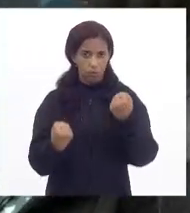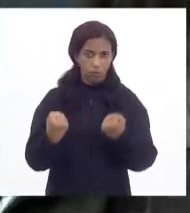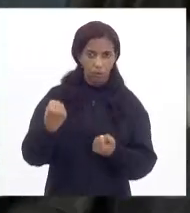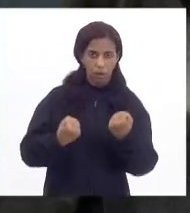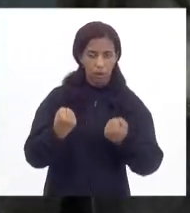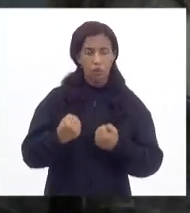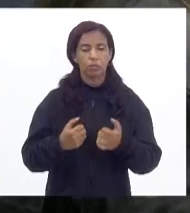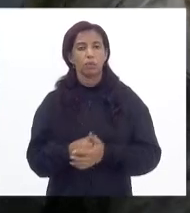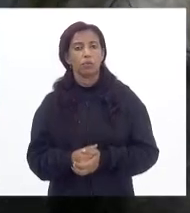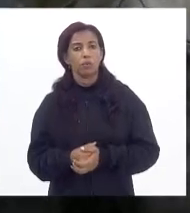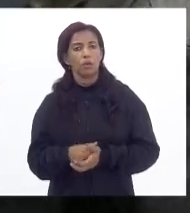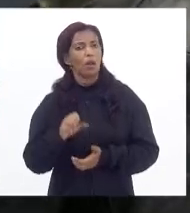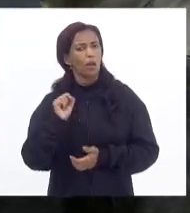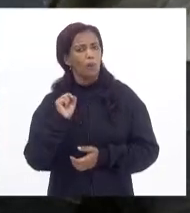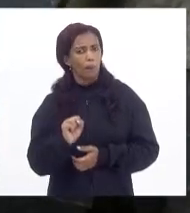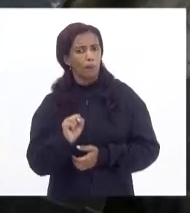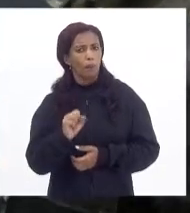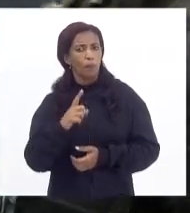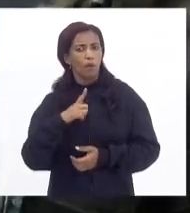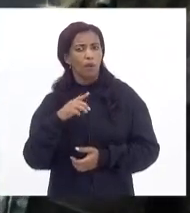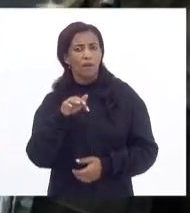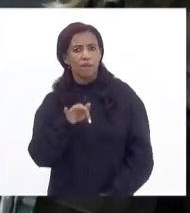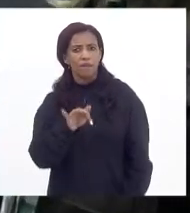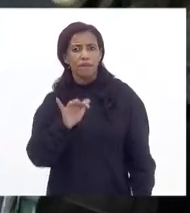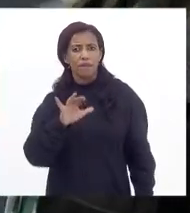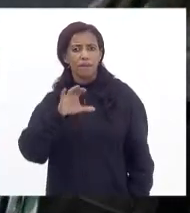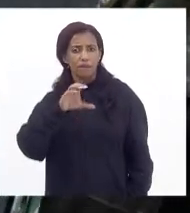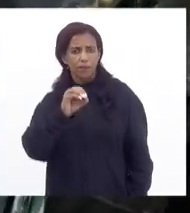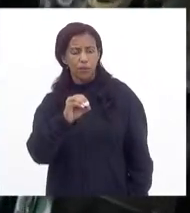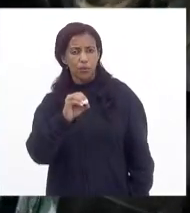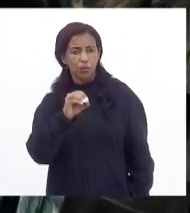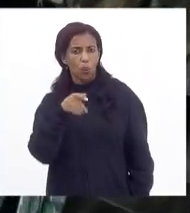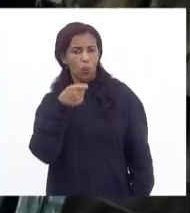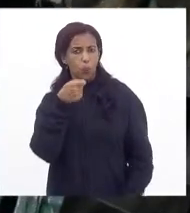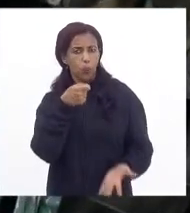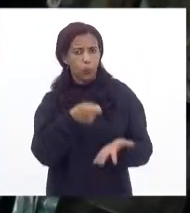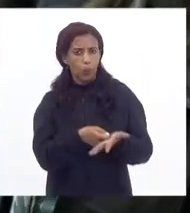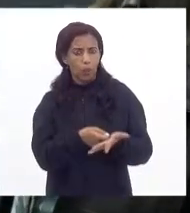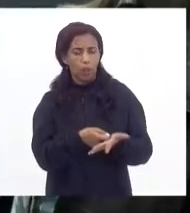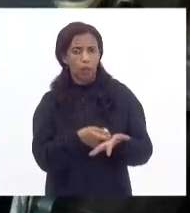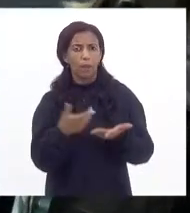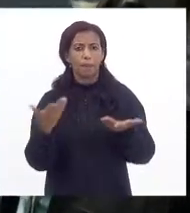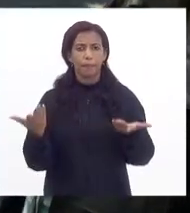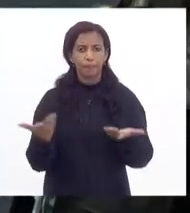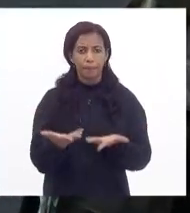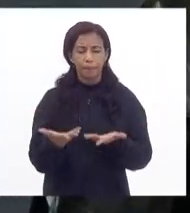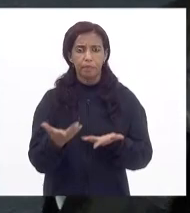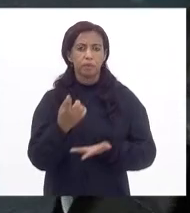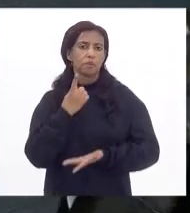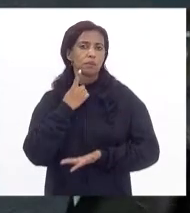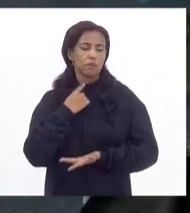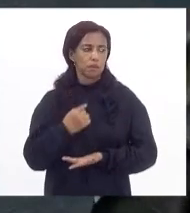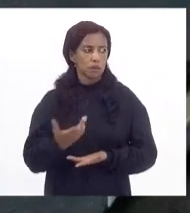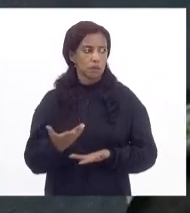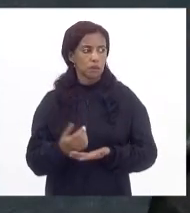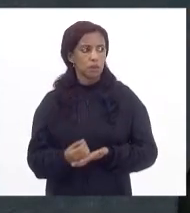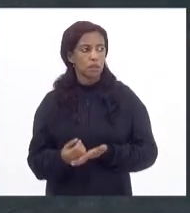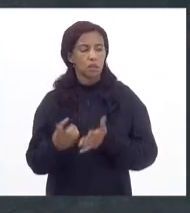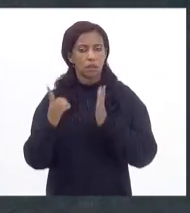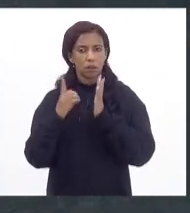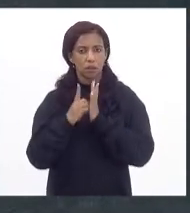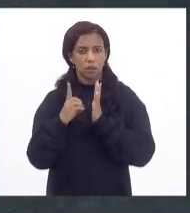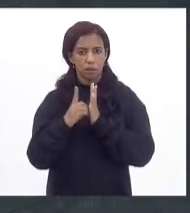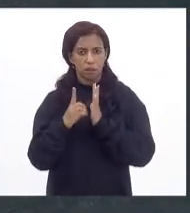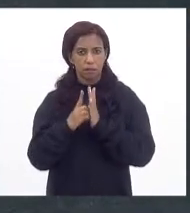ele possa estar em dia com o fisco e, para tal, desejamos que o DETRAN